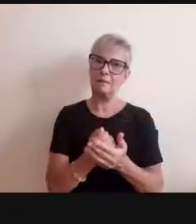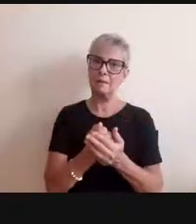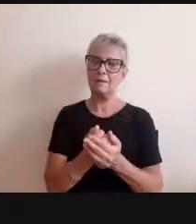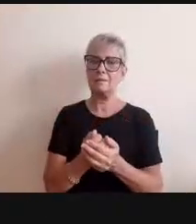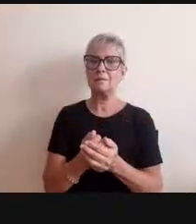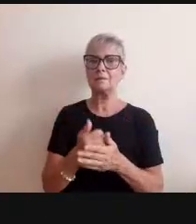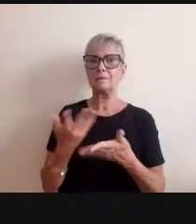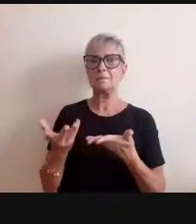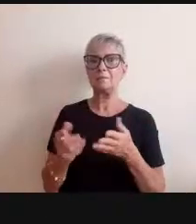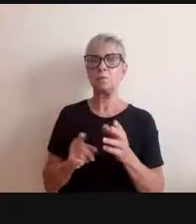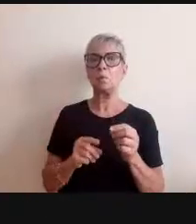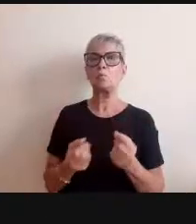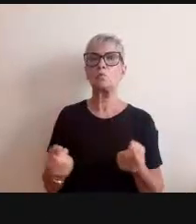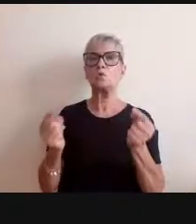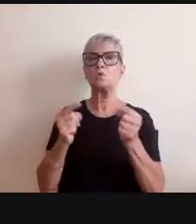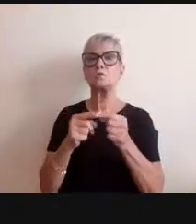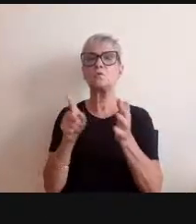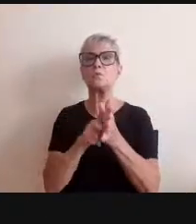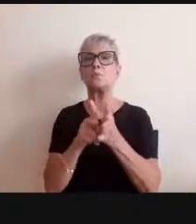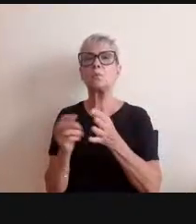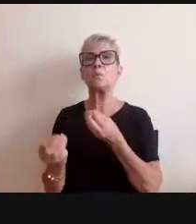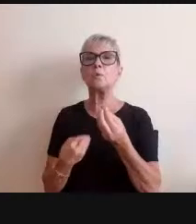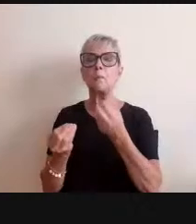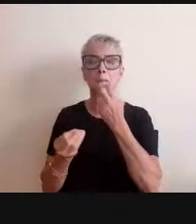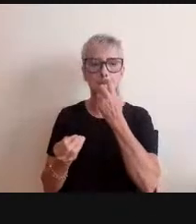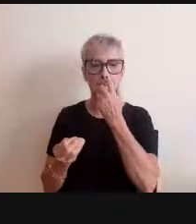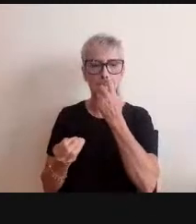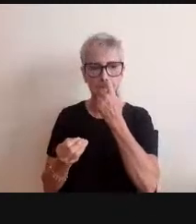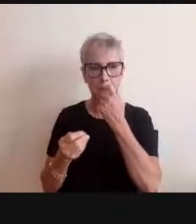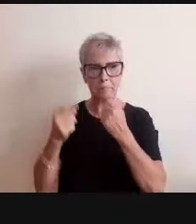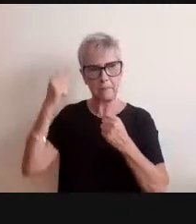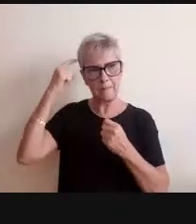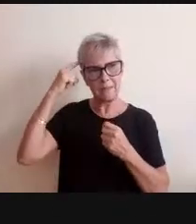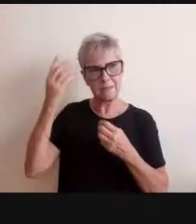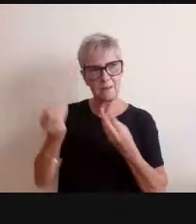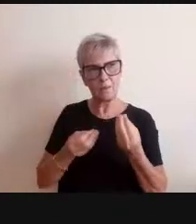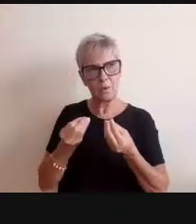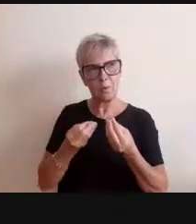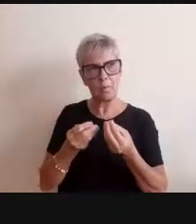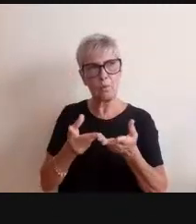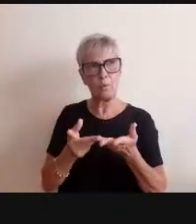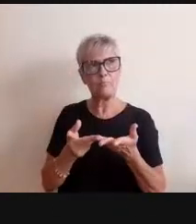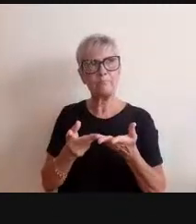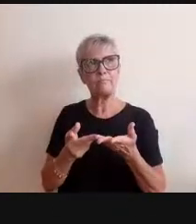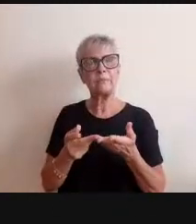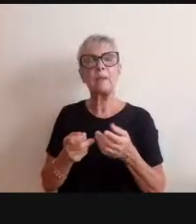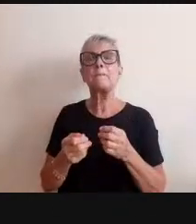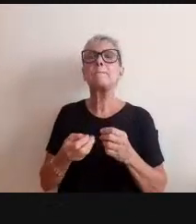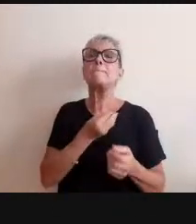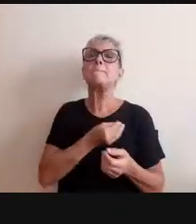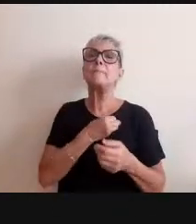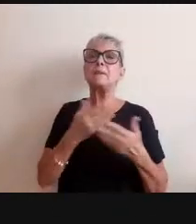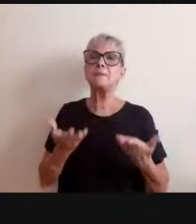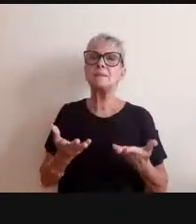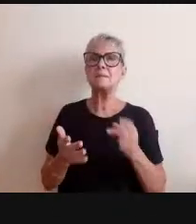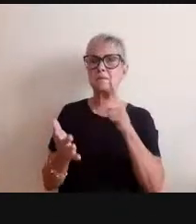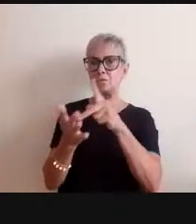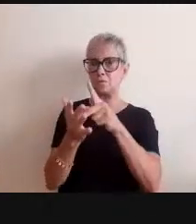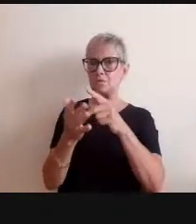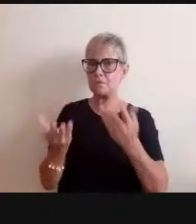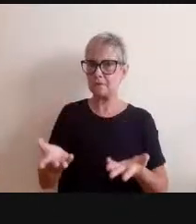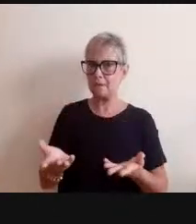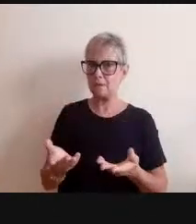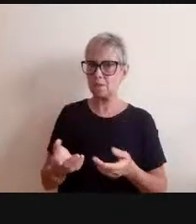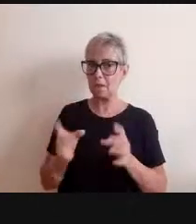perspectiva do conhecimento curatorial, me interesse olhar para a curadoria como uma presença mesmo, que não é